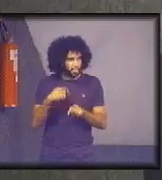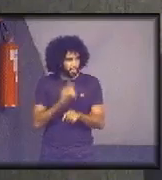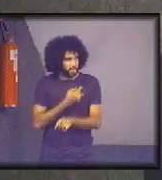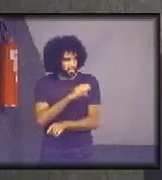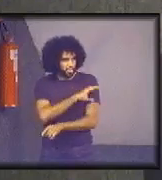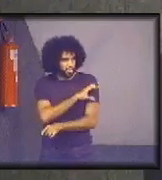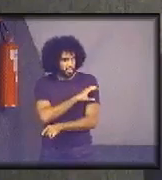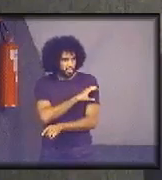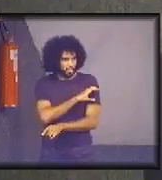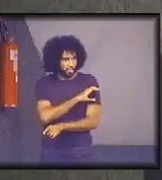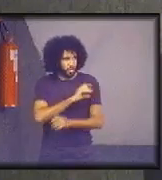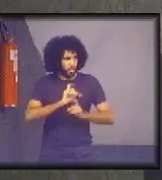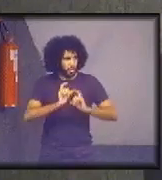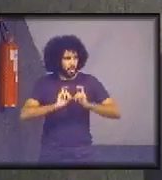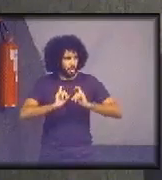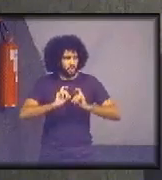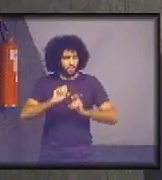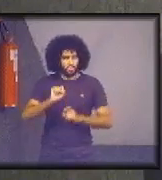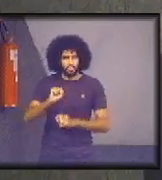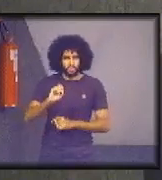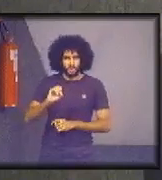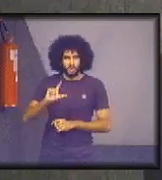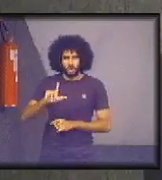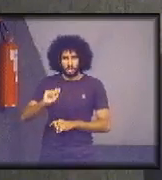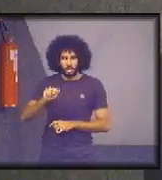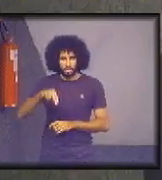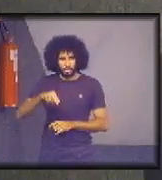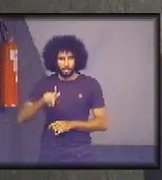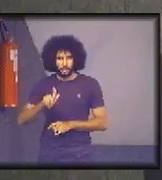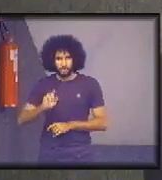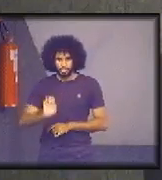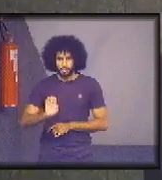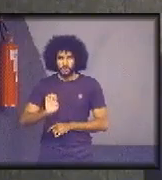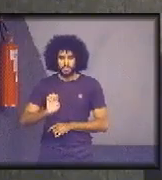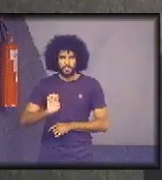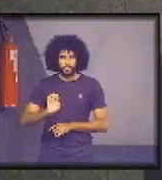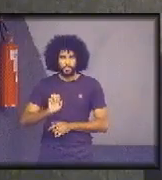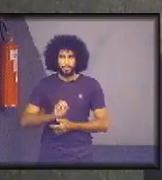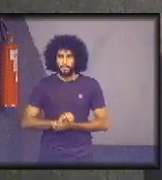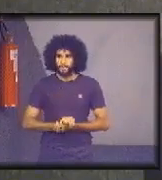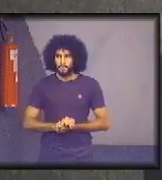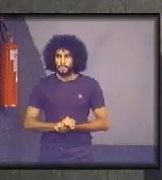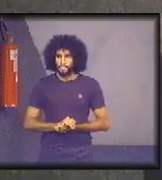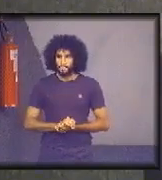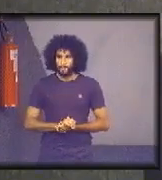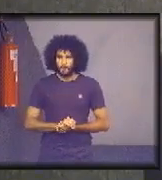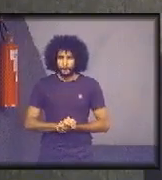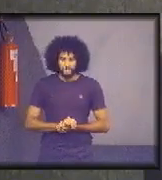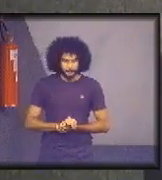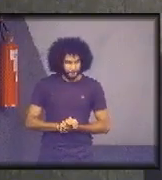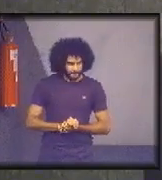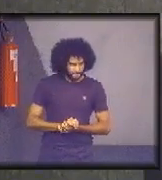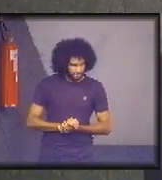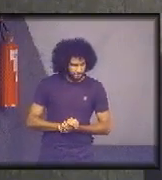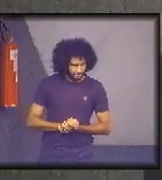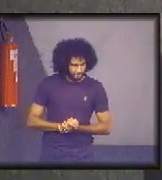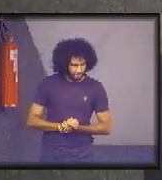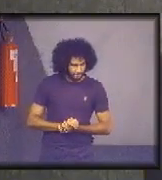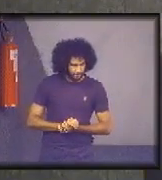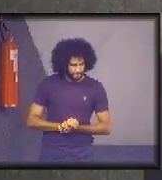a Solange. Então, agora ela está nesse organograma.